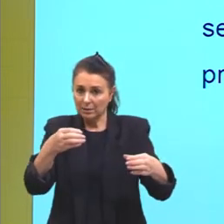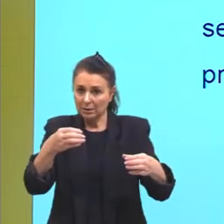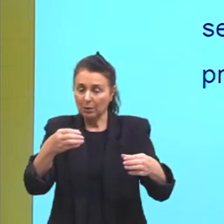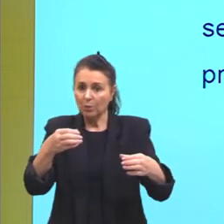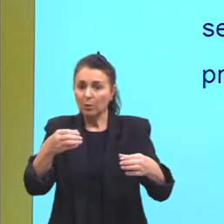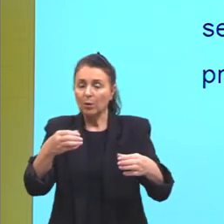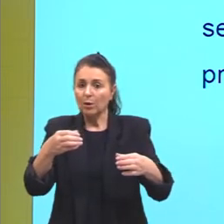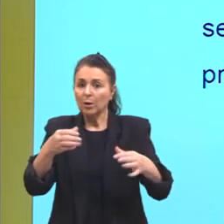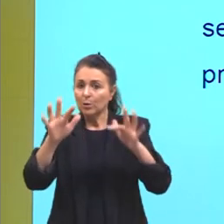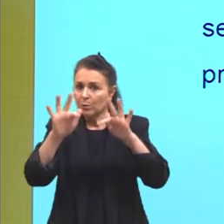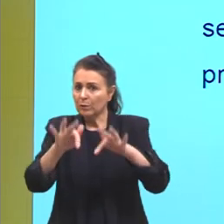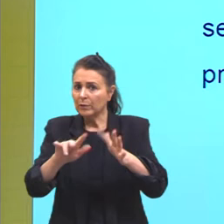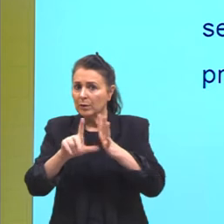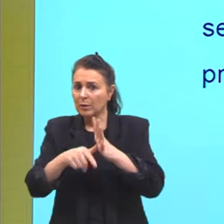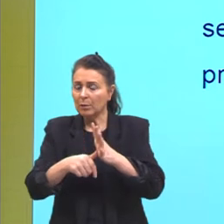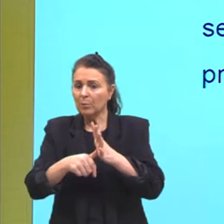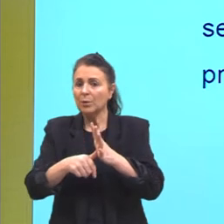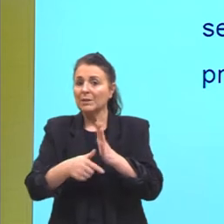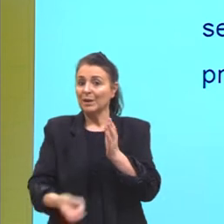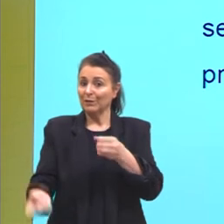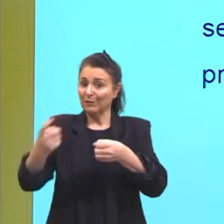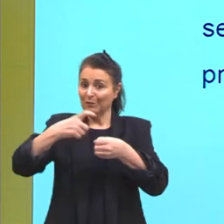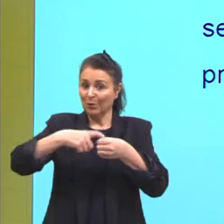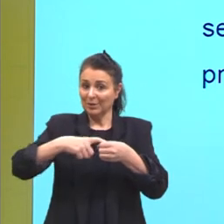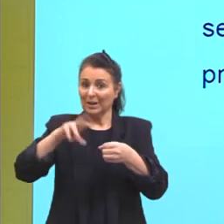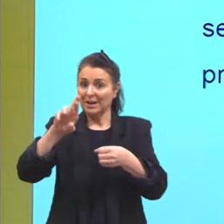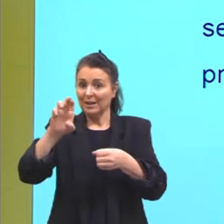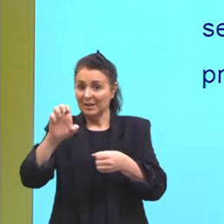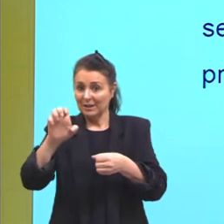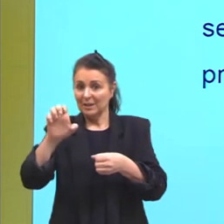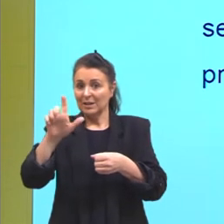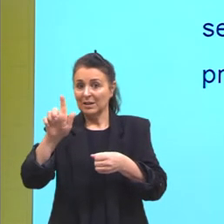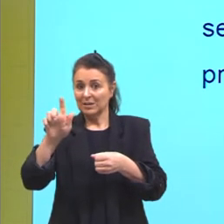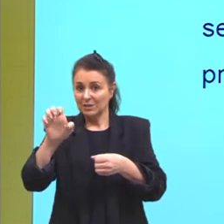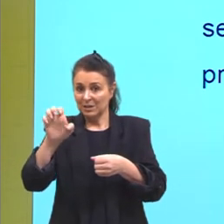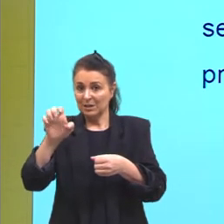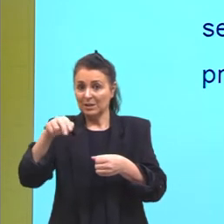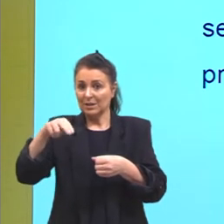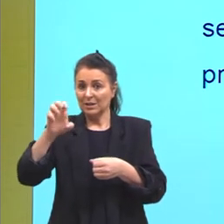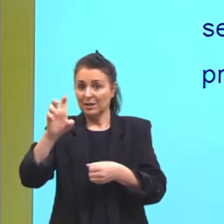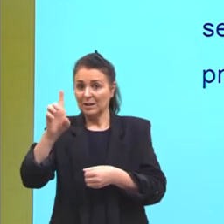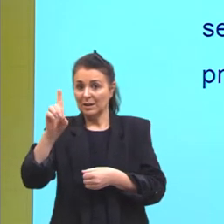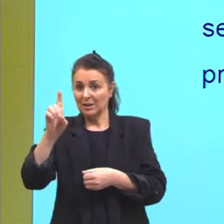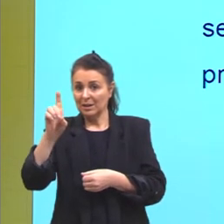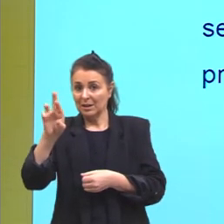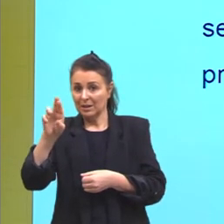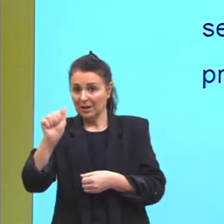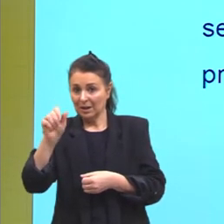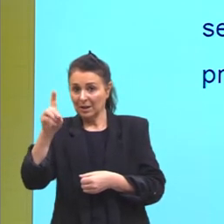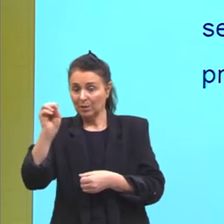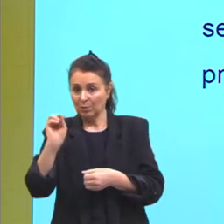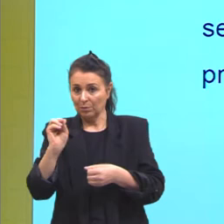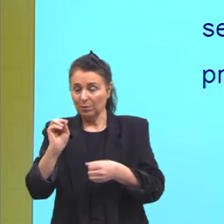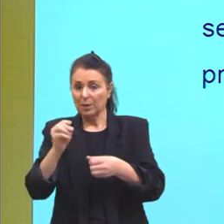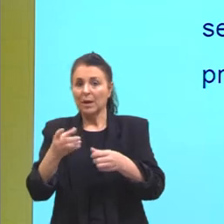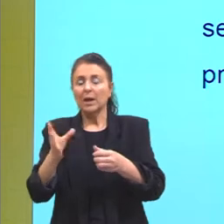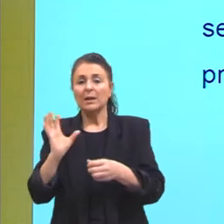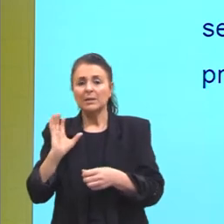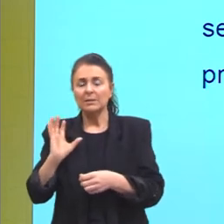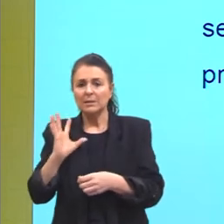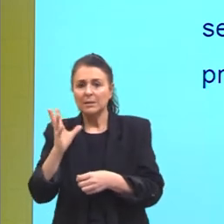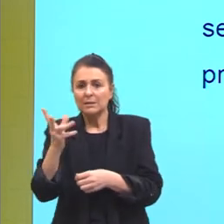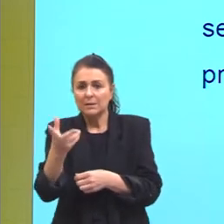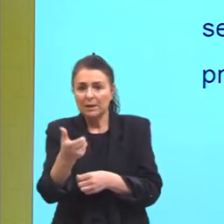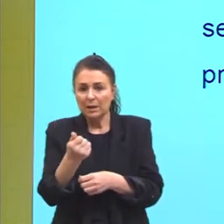ser totalmente regenerado. Por quê? Eles aceleram a reação química porque diminuem a